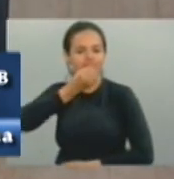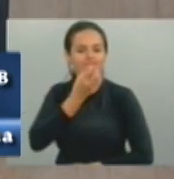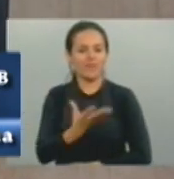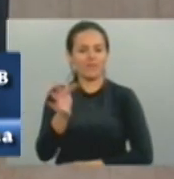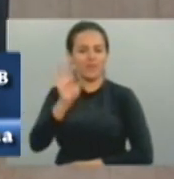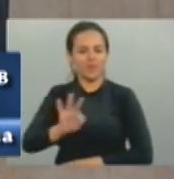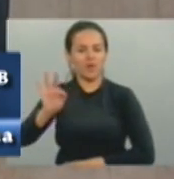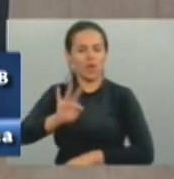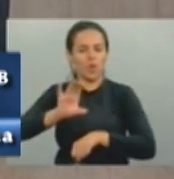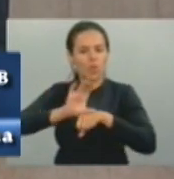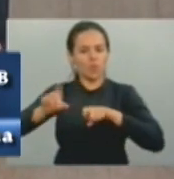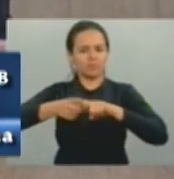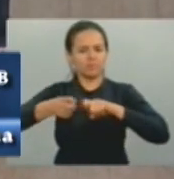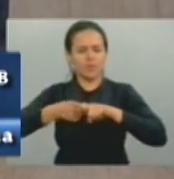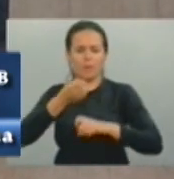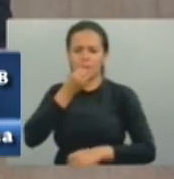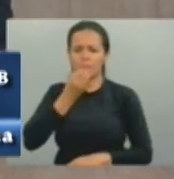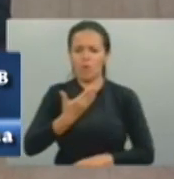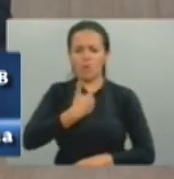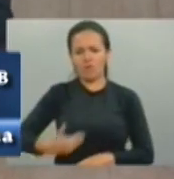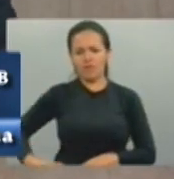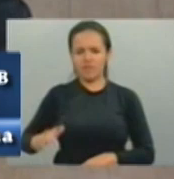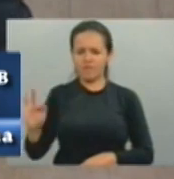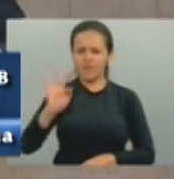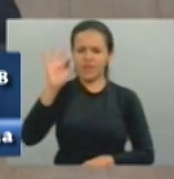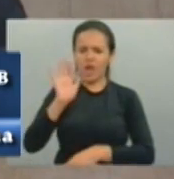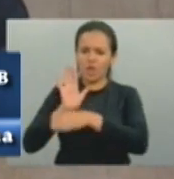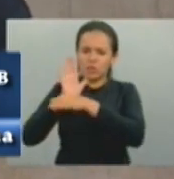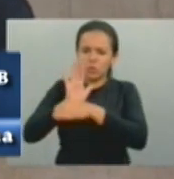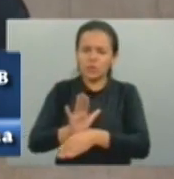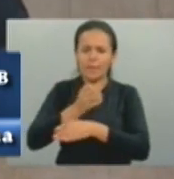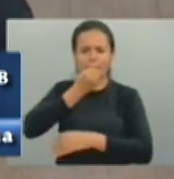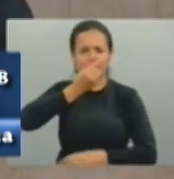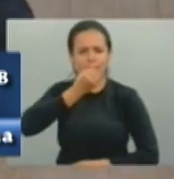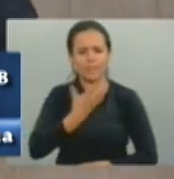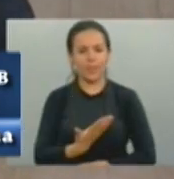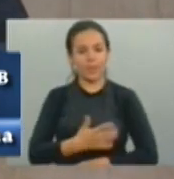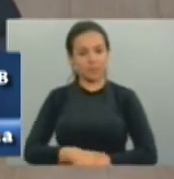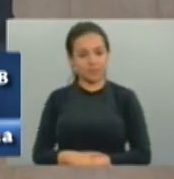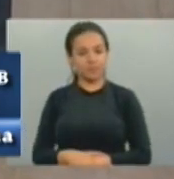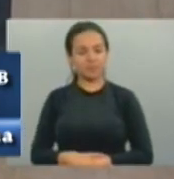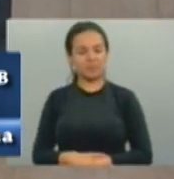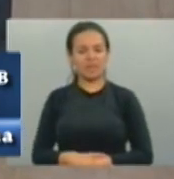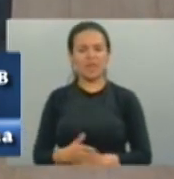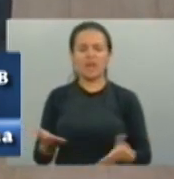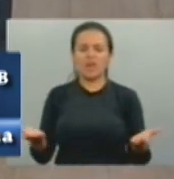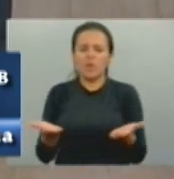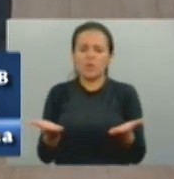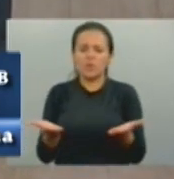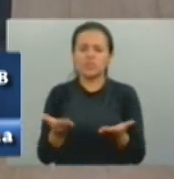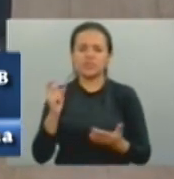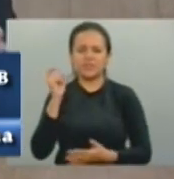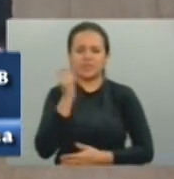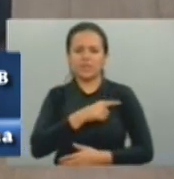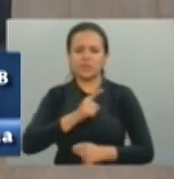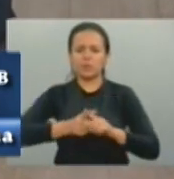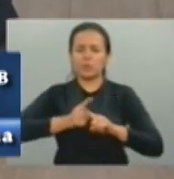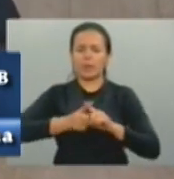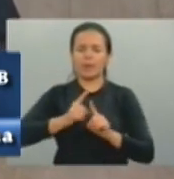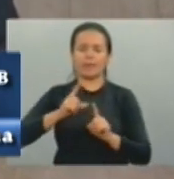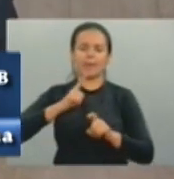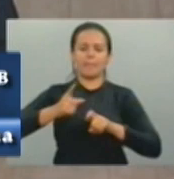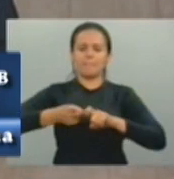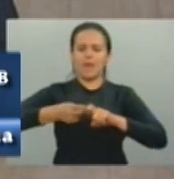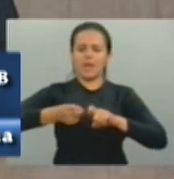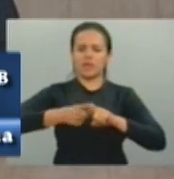federal, até mesmo quando vivemos momento de mais médicos, de ter que trazer médicos de outros países, o governo agora